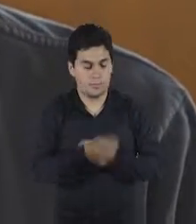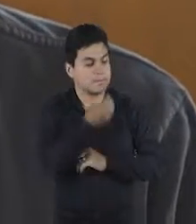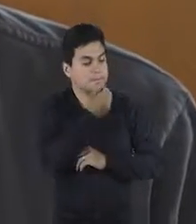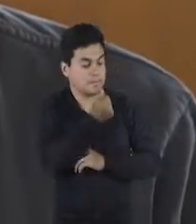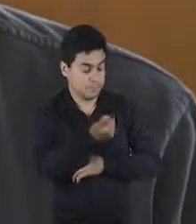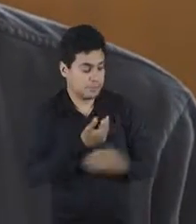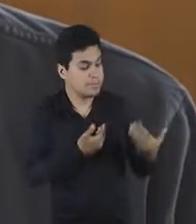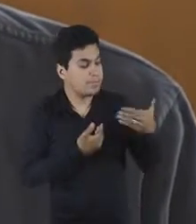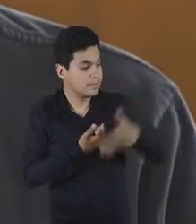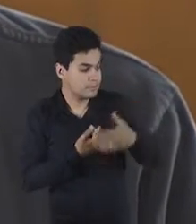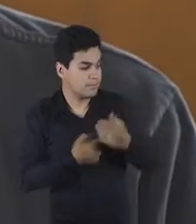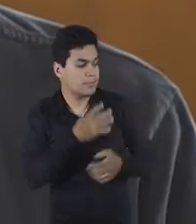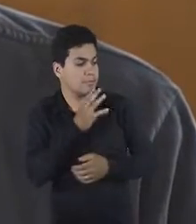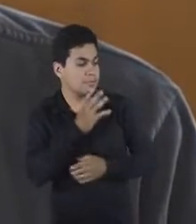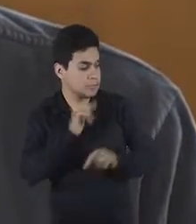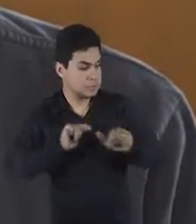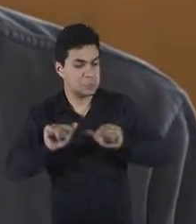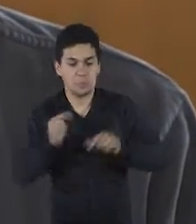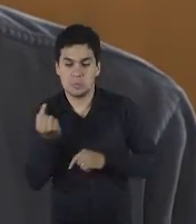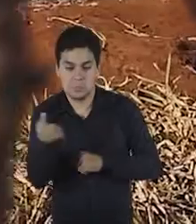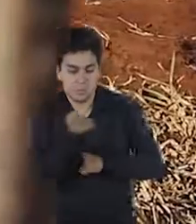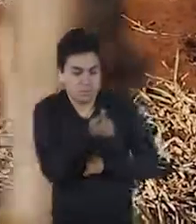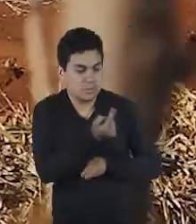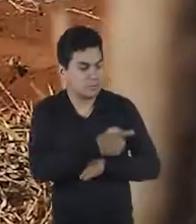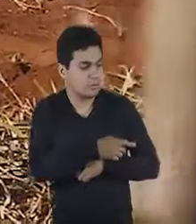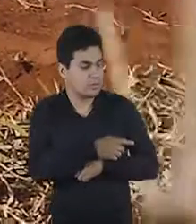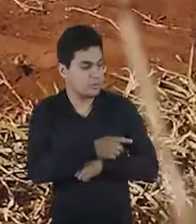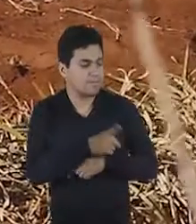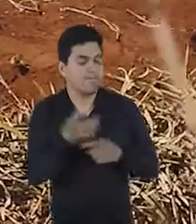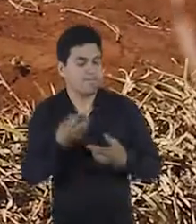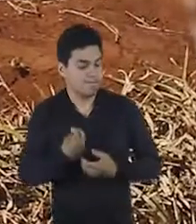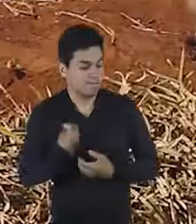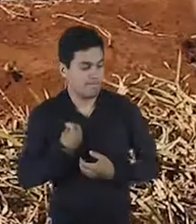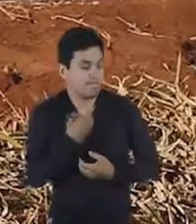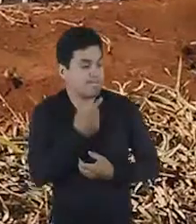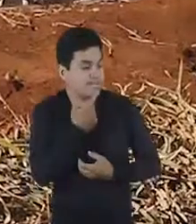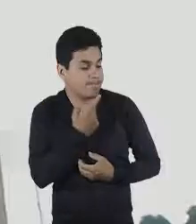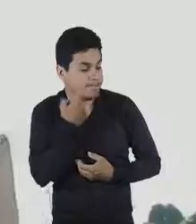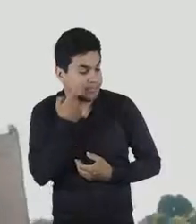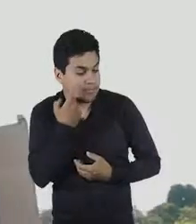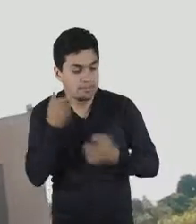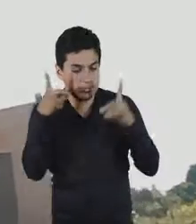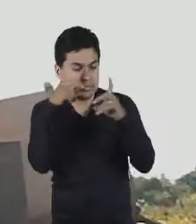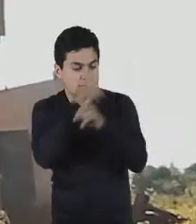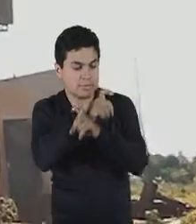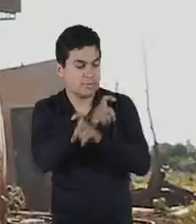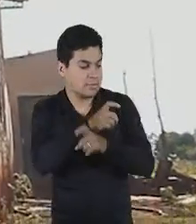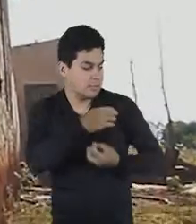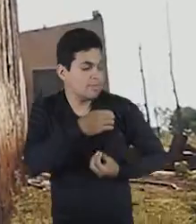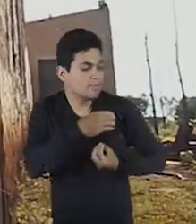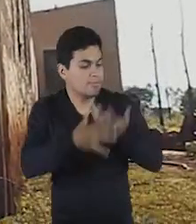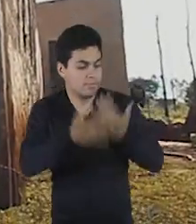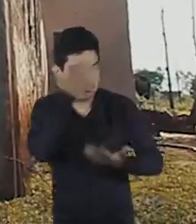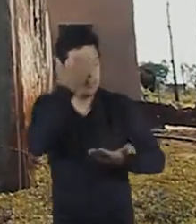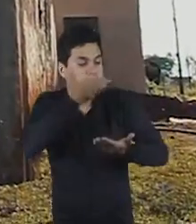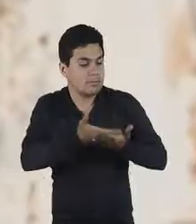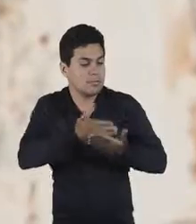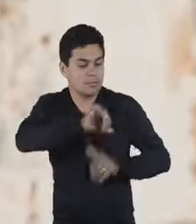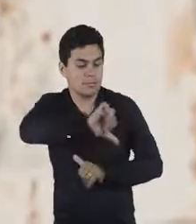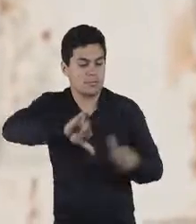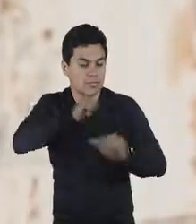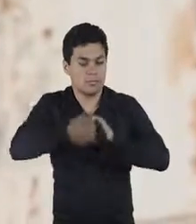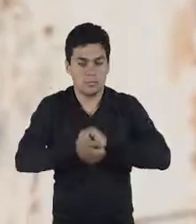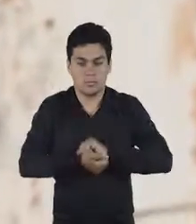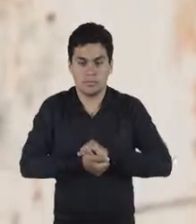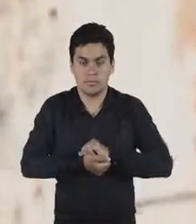que você esteve aqui, conheceu o nosso trabalho, conheceu as nossas dificuldades. E acendeu em nosso coração uma certeza de mudança.